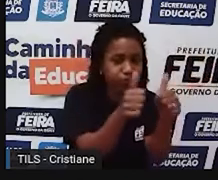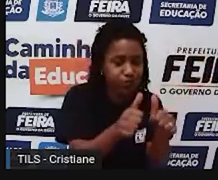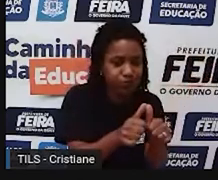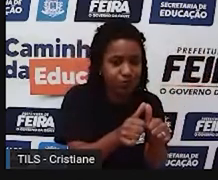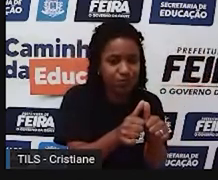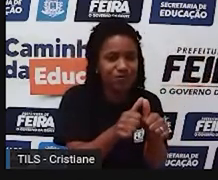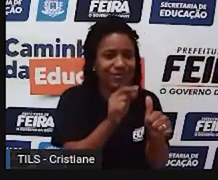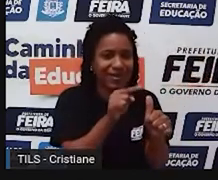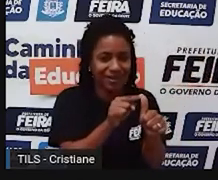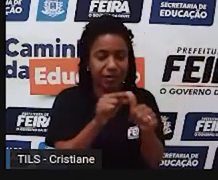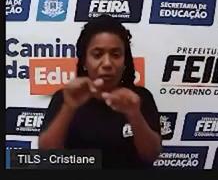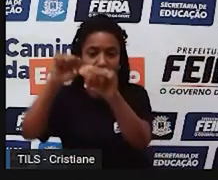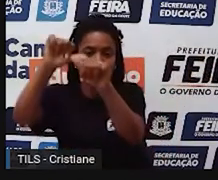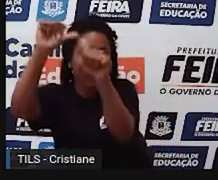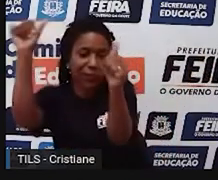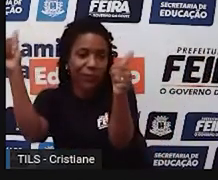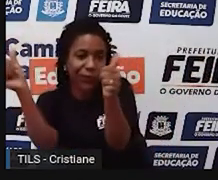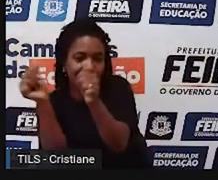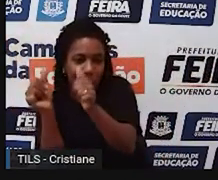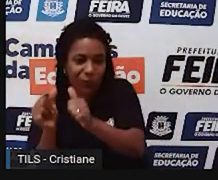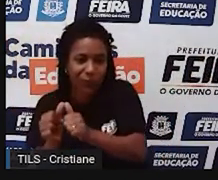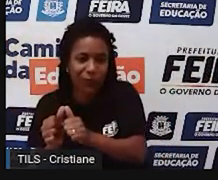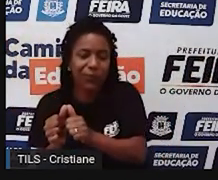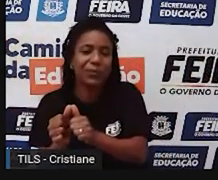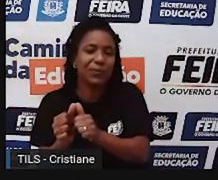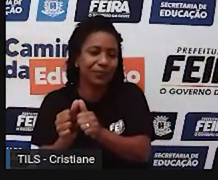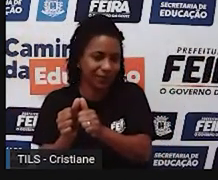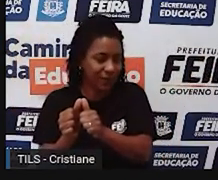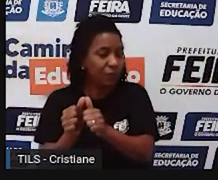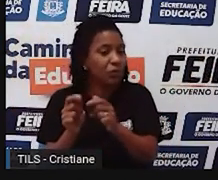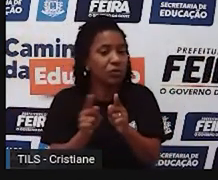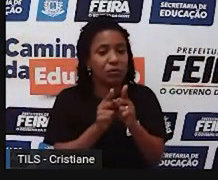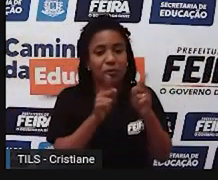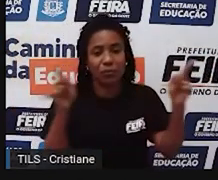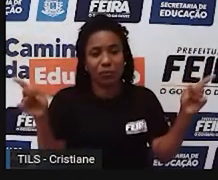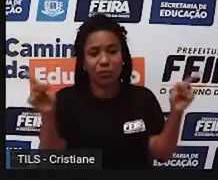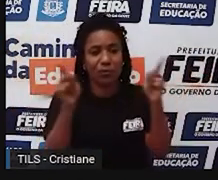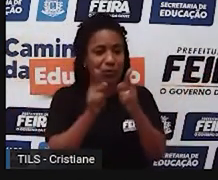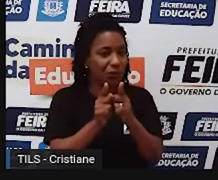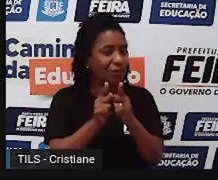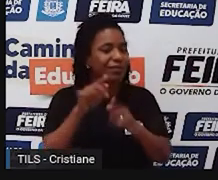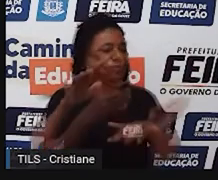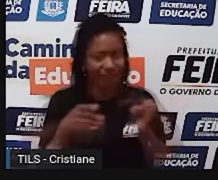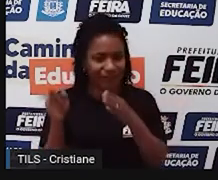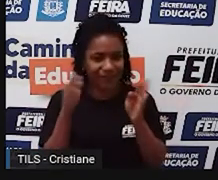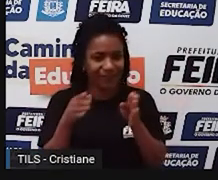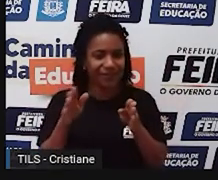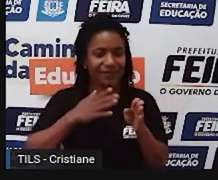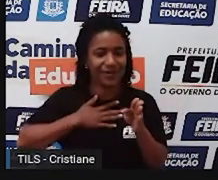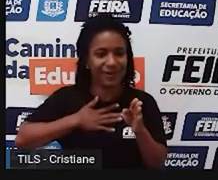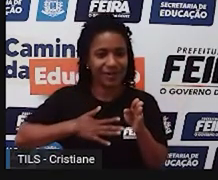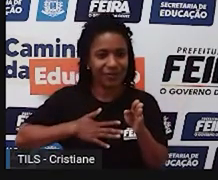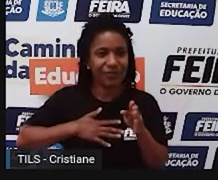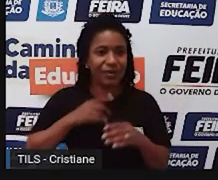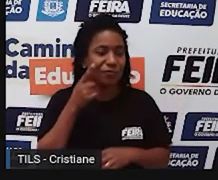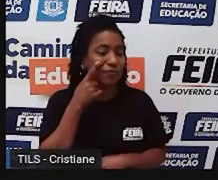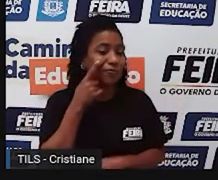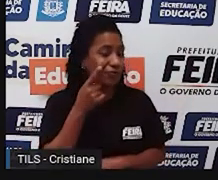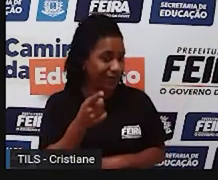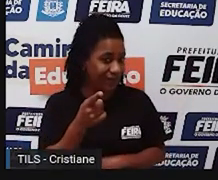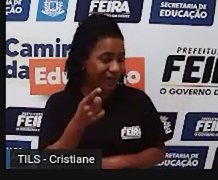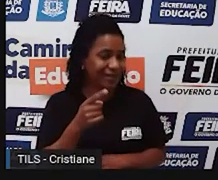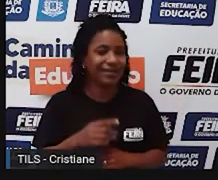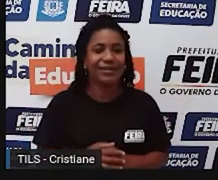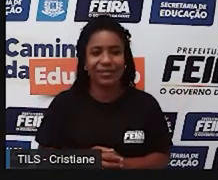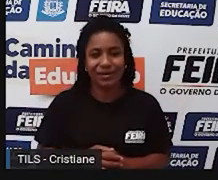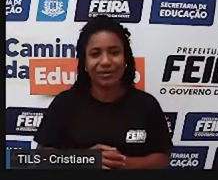que você tem, você vai ver uma quantidade maior ou menor de detalhes, né? Então, percebam que agora